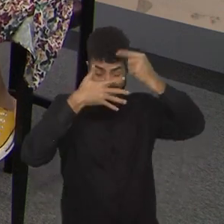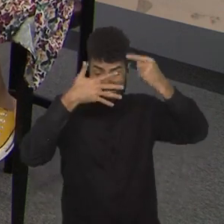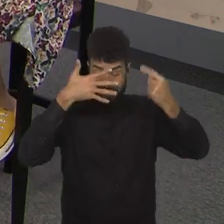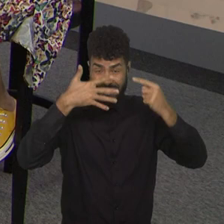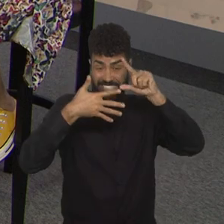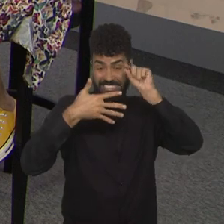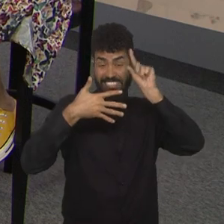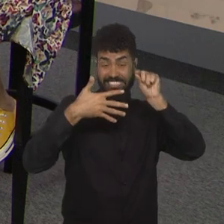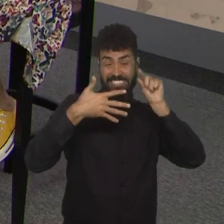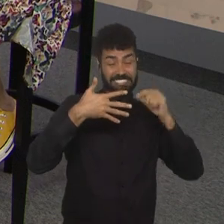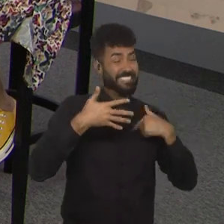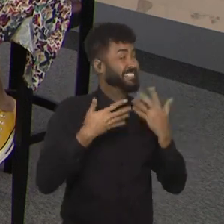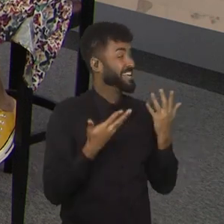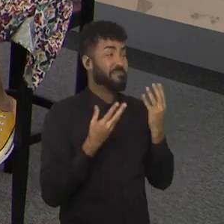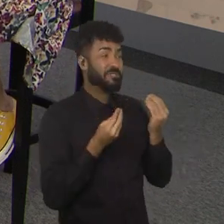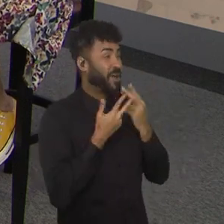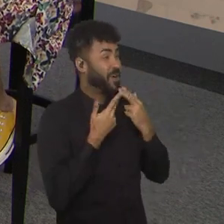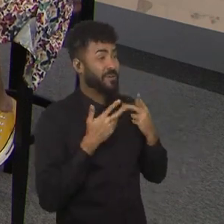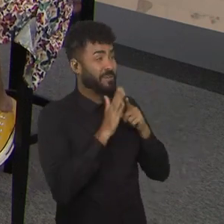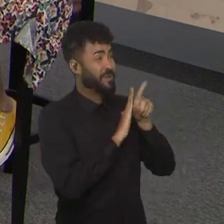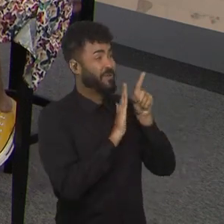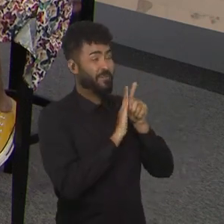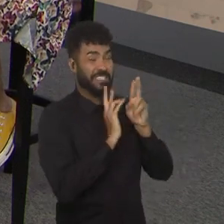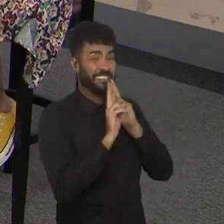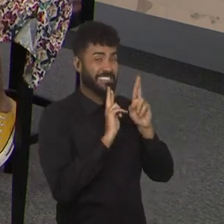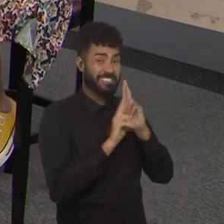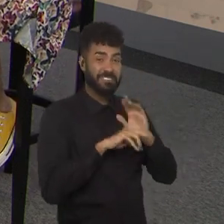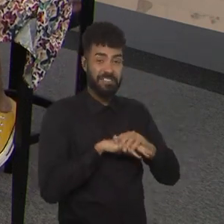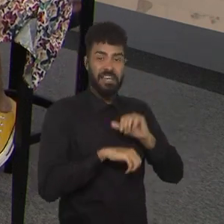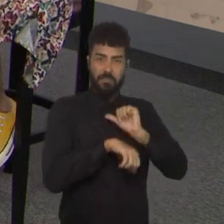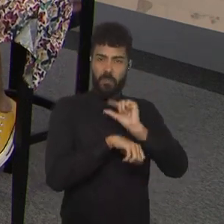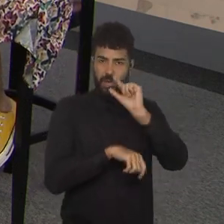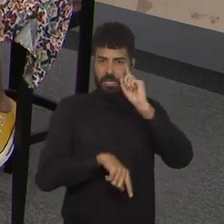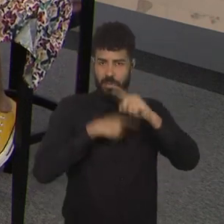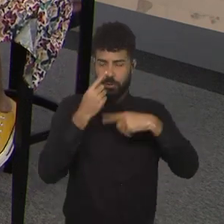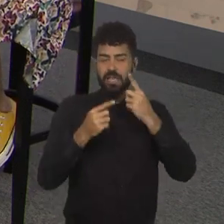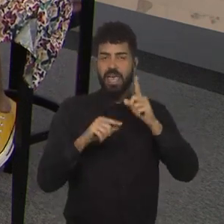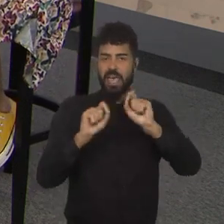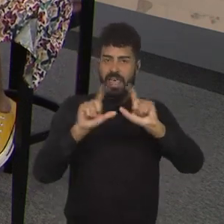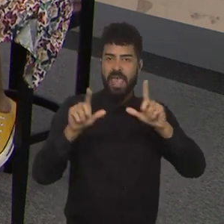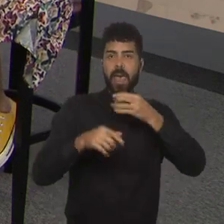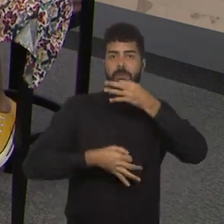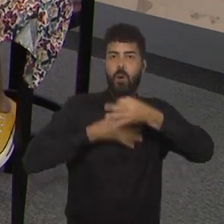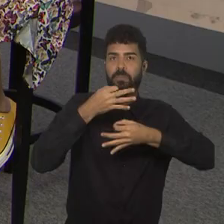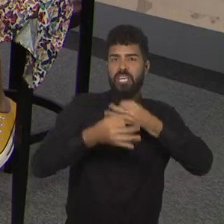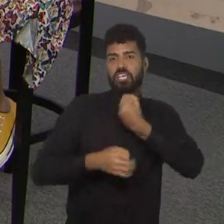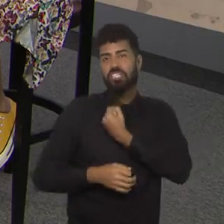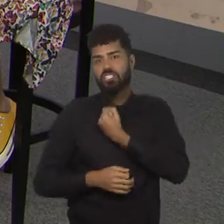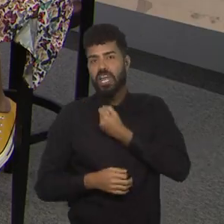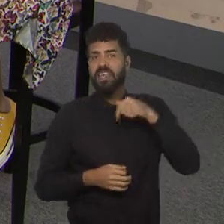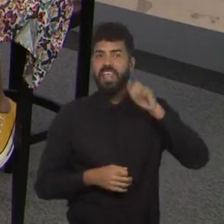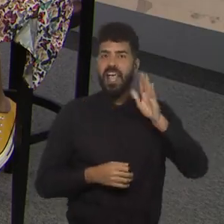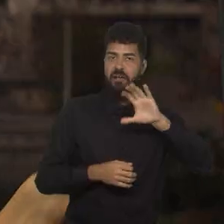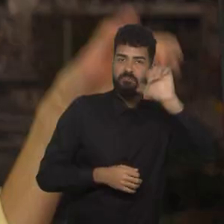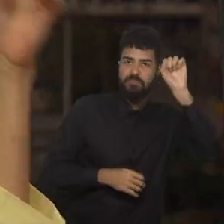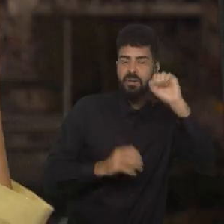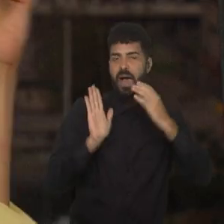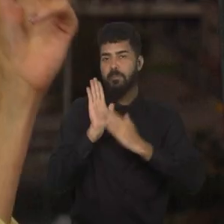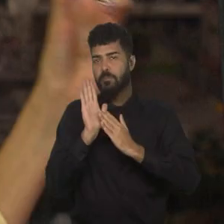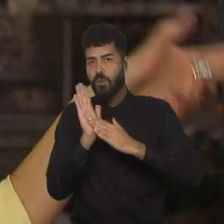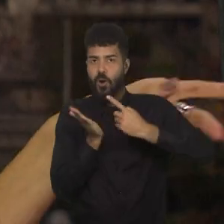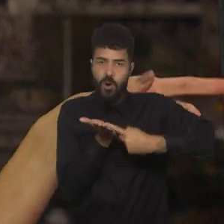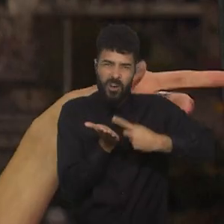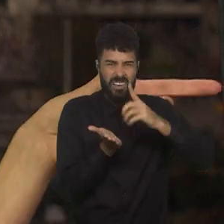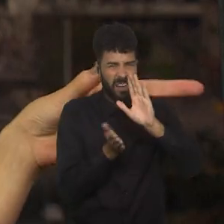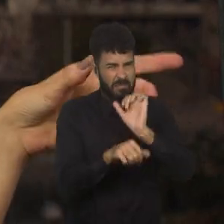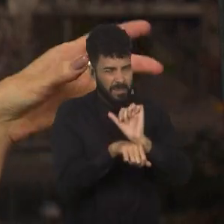focar aqui, mas tem tanta coisa que eu queria, antes da gente ir para os quadros, nossos quadros de palpites e apostas e tudo mais, eu queria